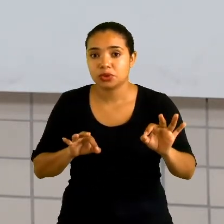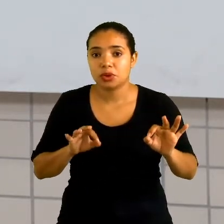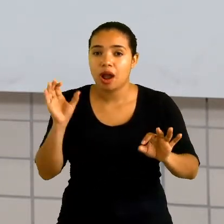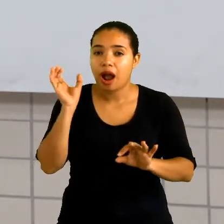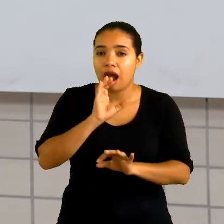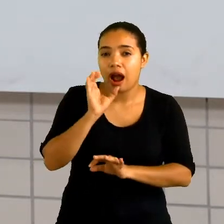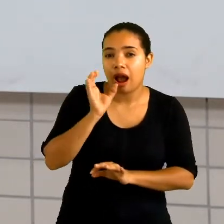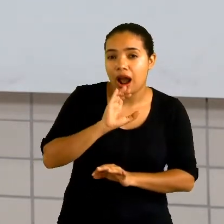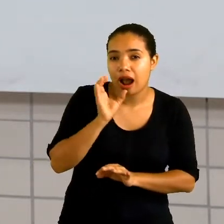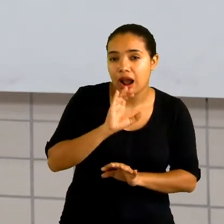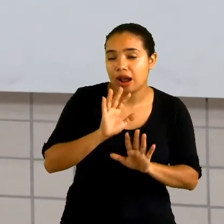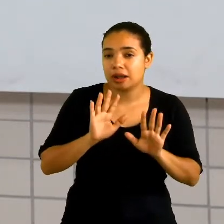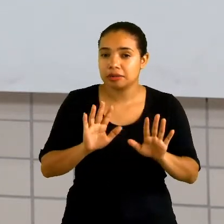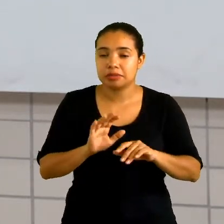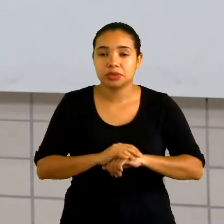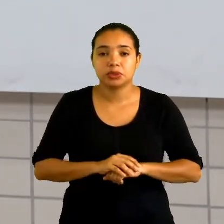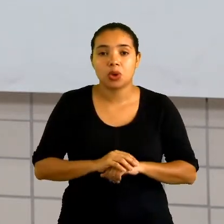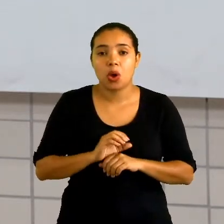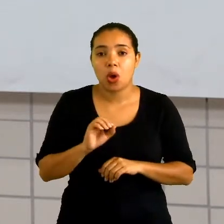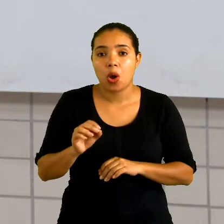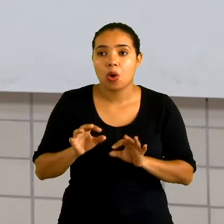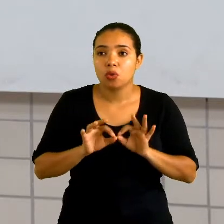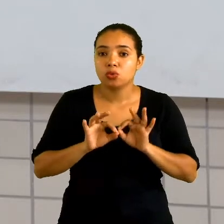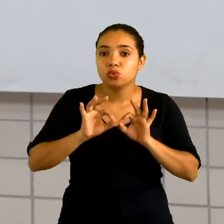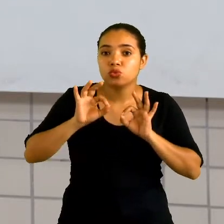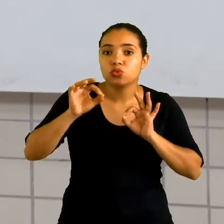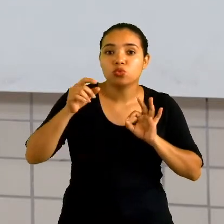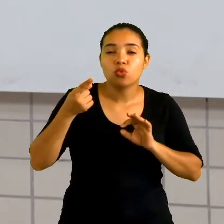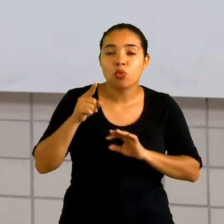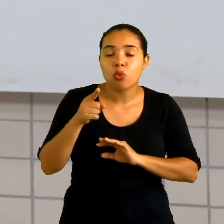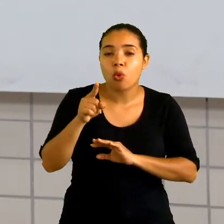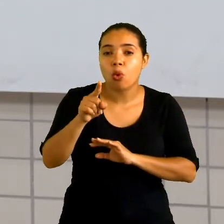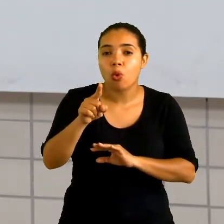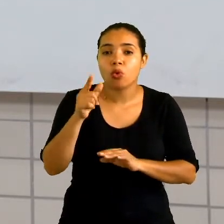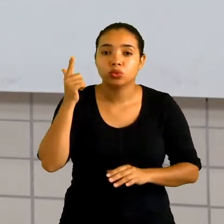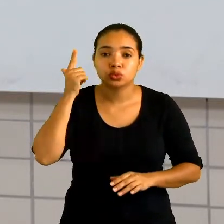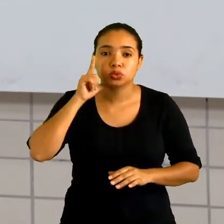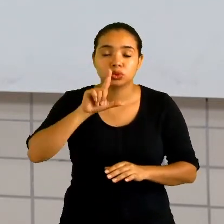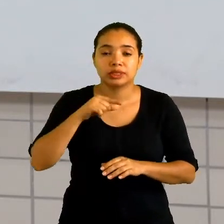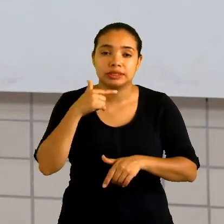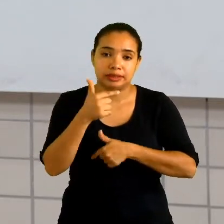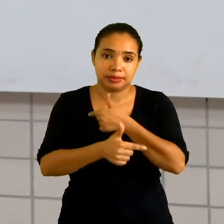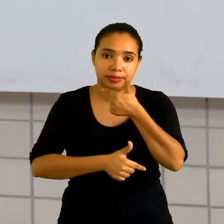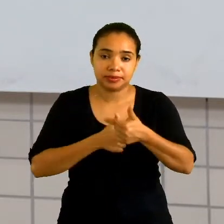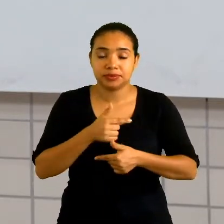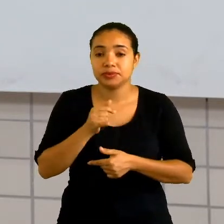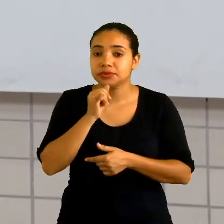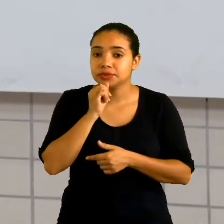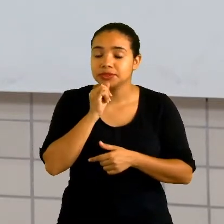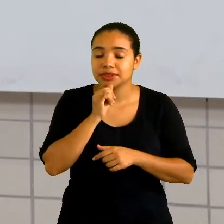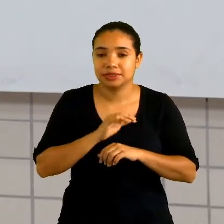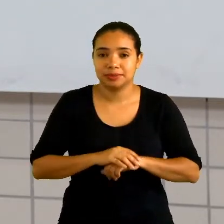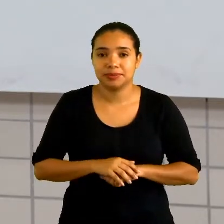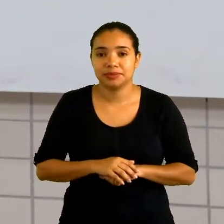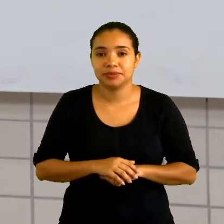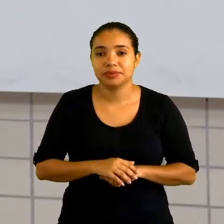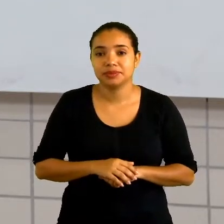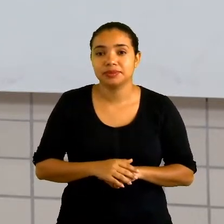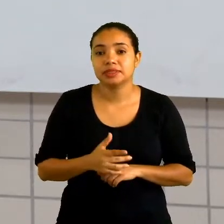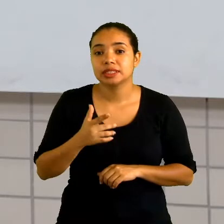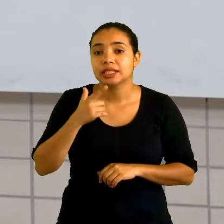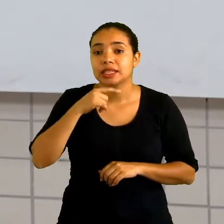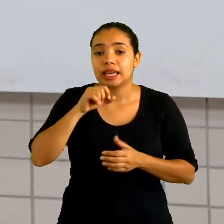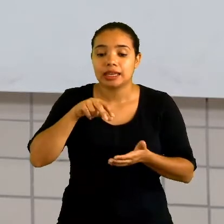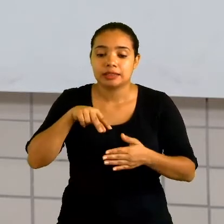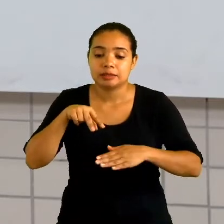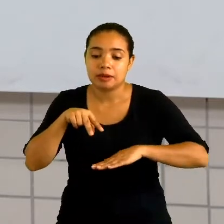rápido, o quanto mais longe a gente executa a atividade. Por exemplo, quem salta